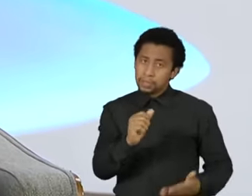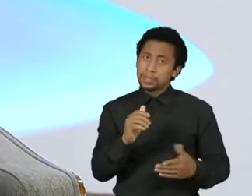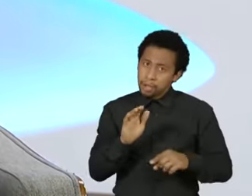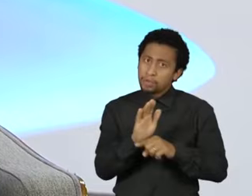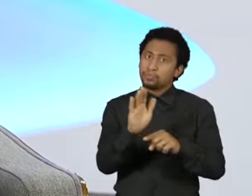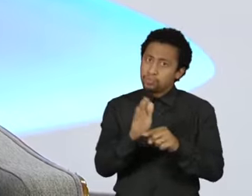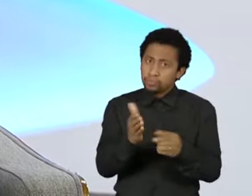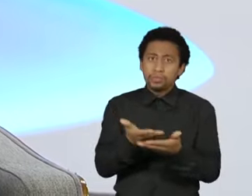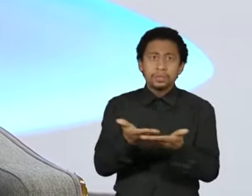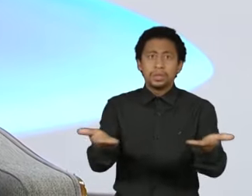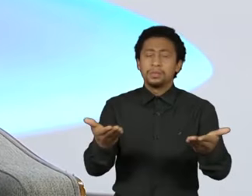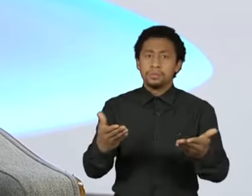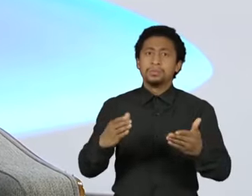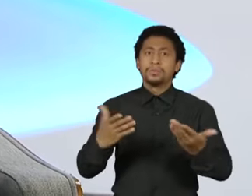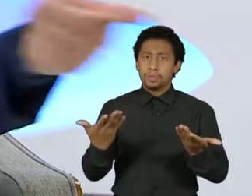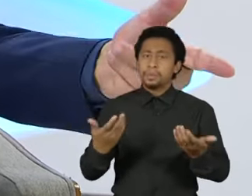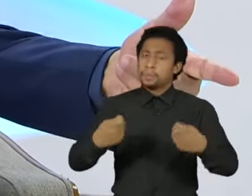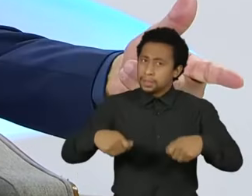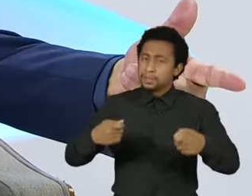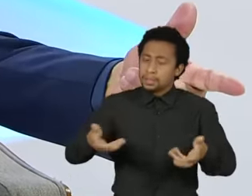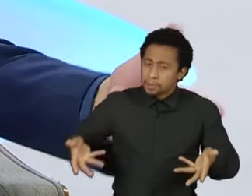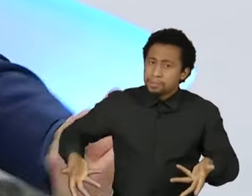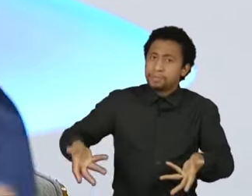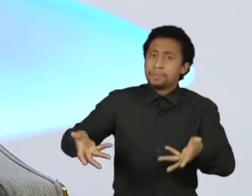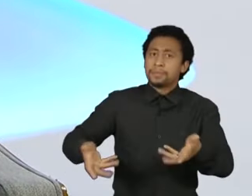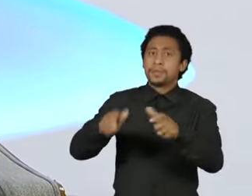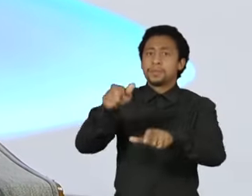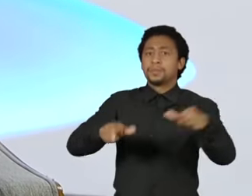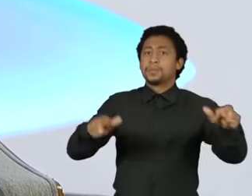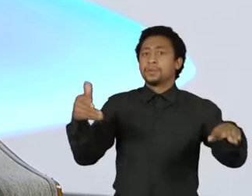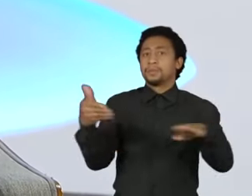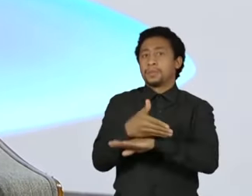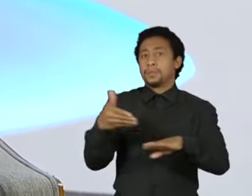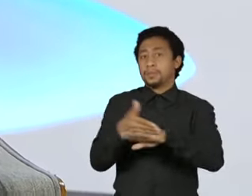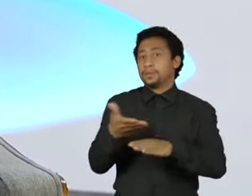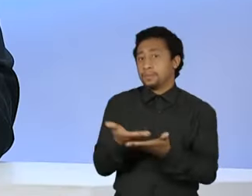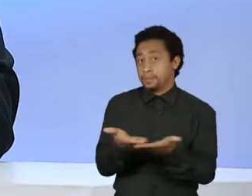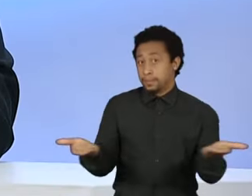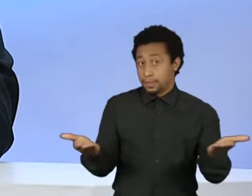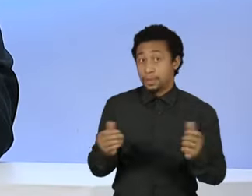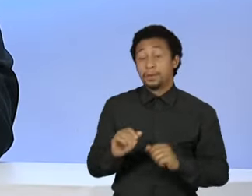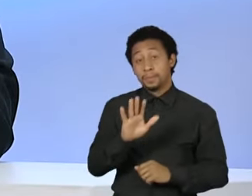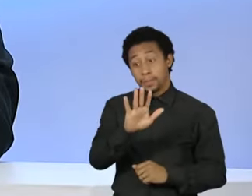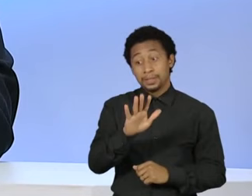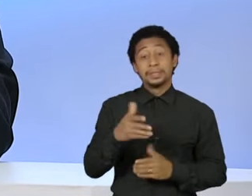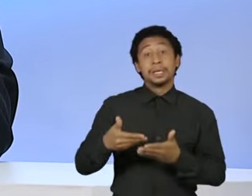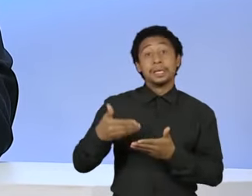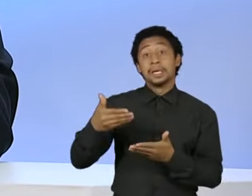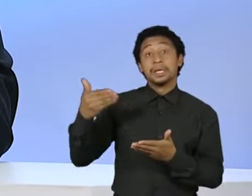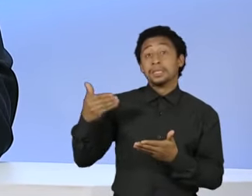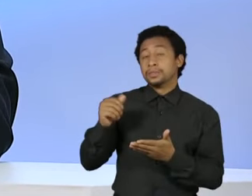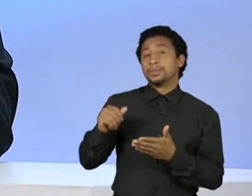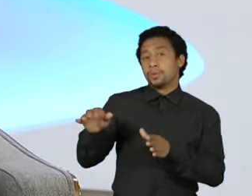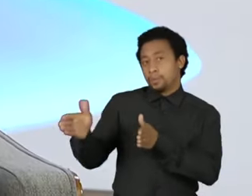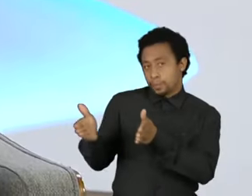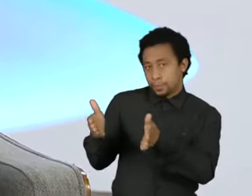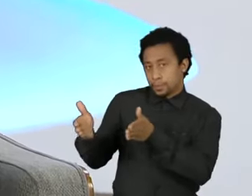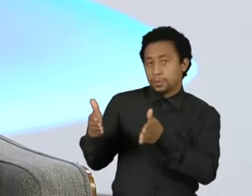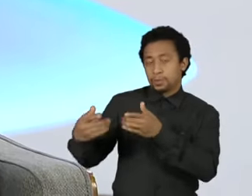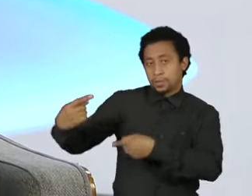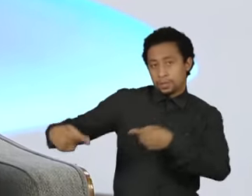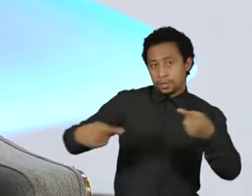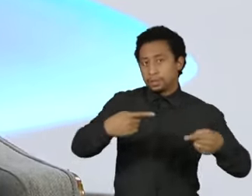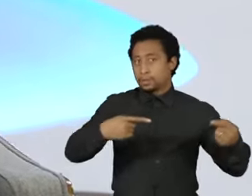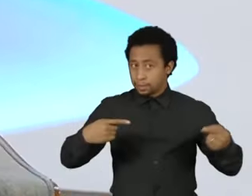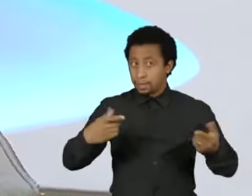para que elas estejam presentes. Se não agora, nesse processo eleitoral, nos próximos processos eleitorais, sejam de disputas